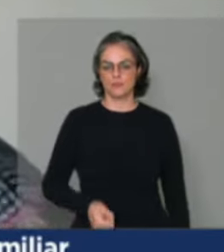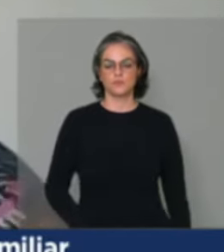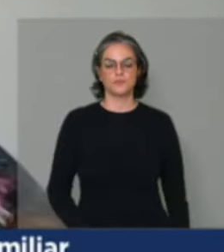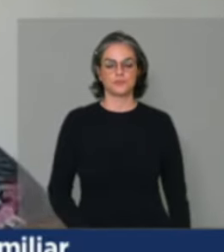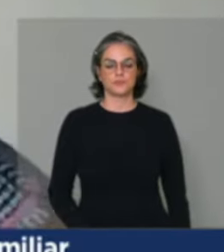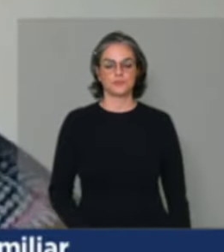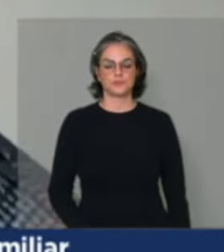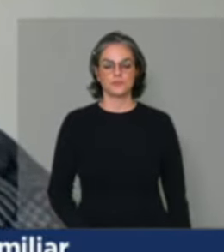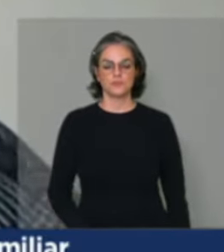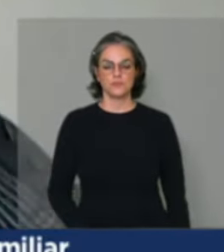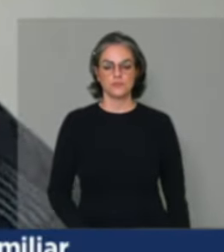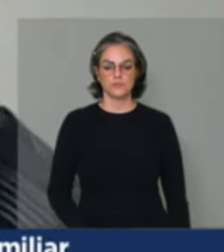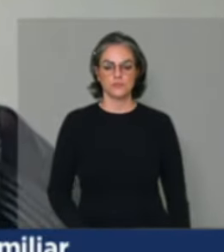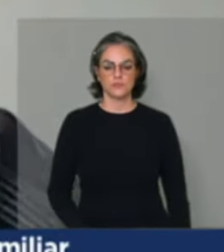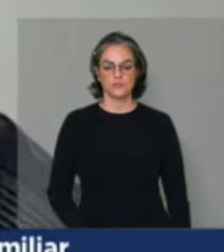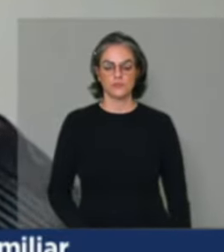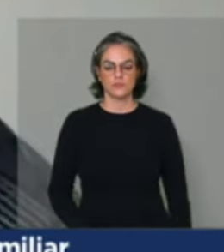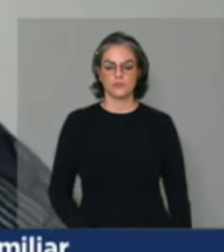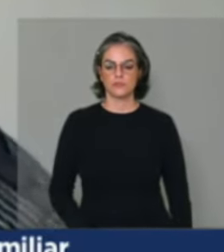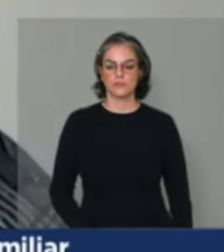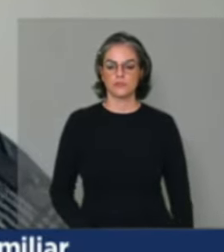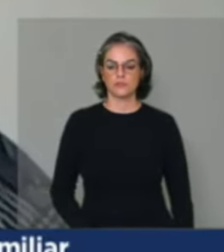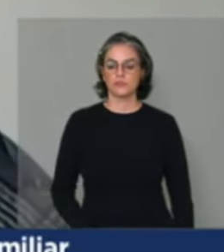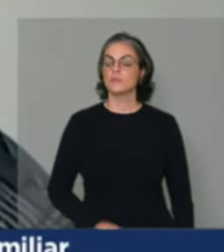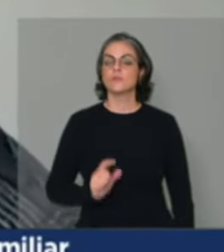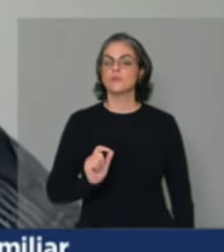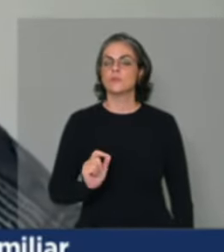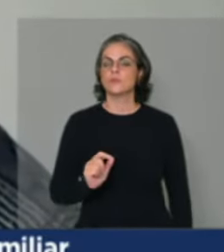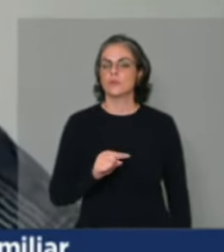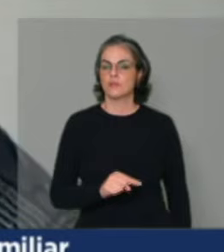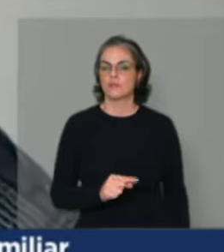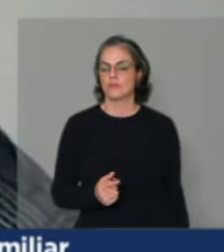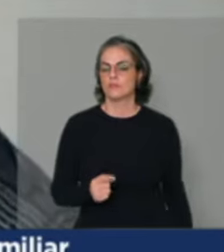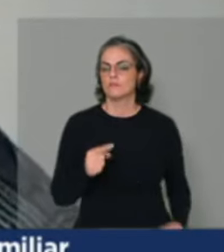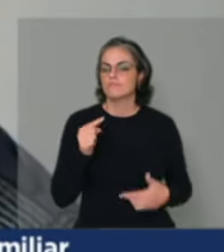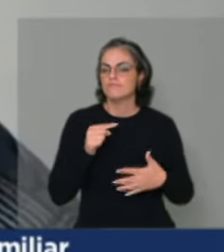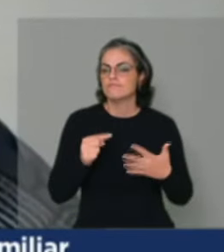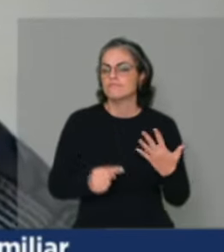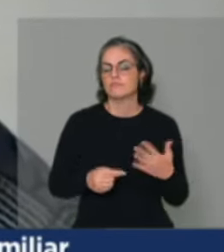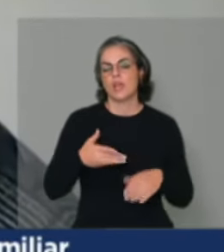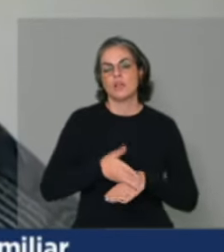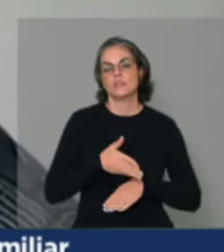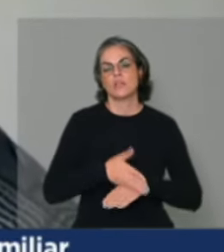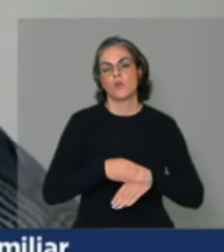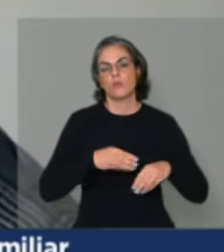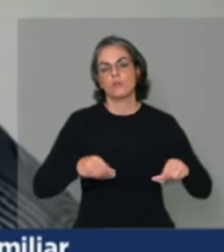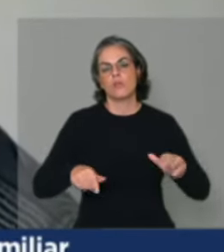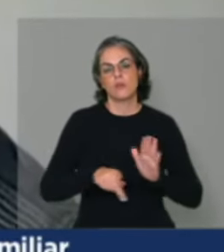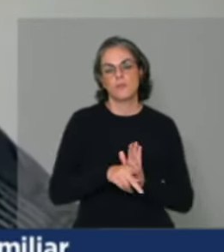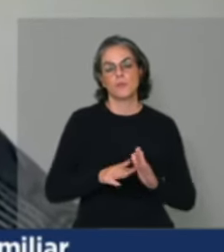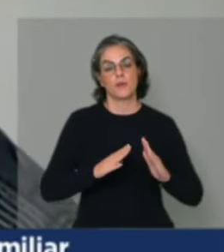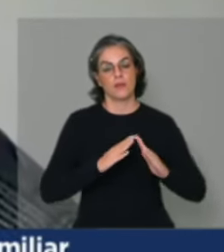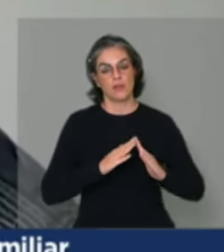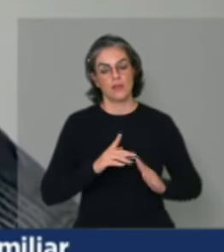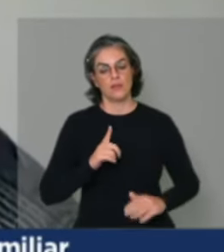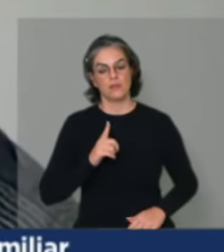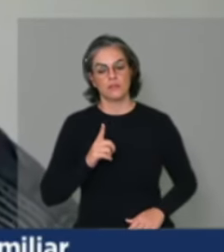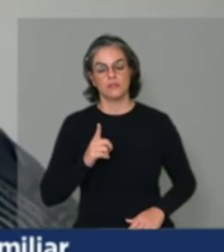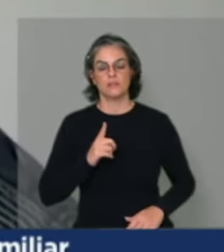da agricultura familiar, a gente está falando exatamente do acesso à terra, moradia, educação, lazer,